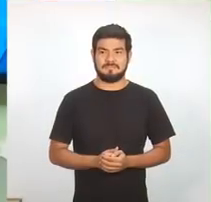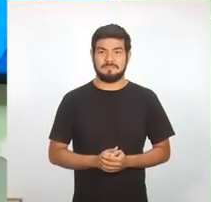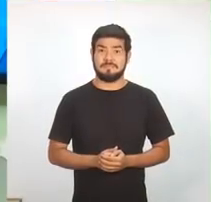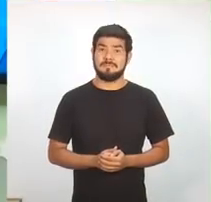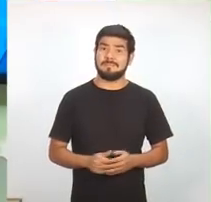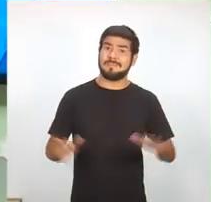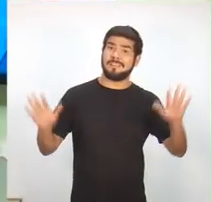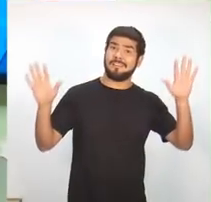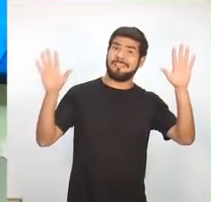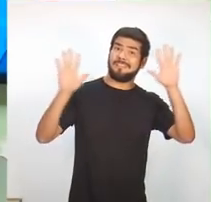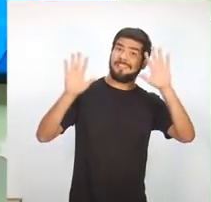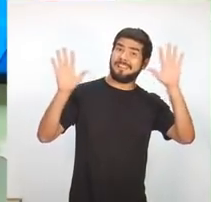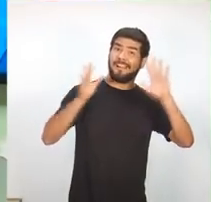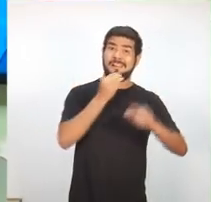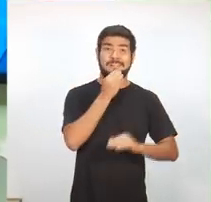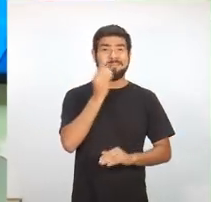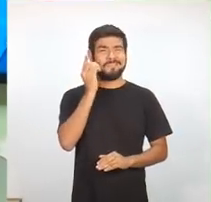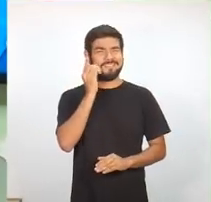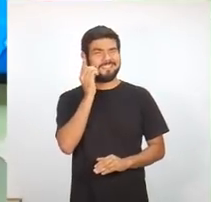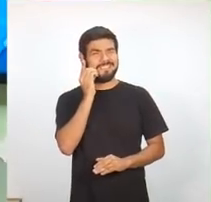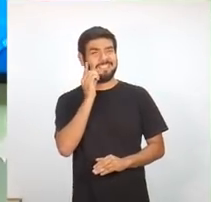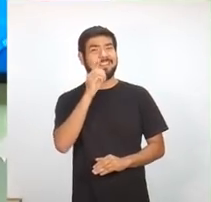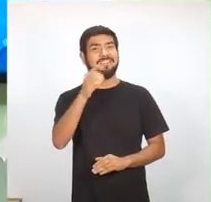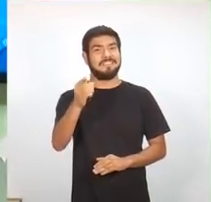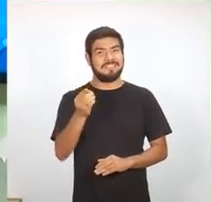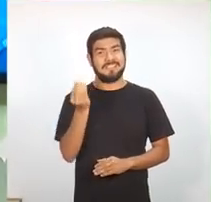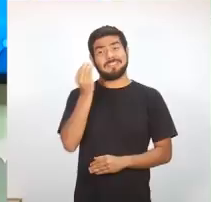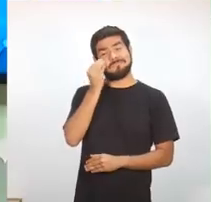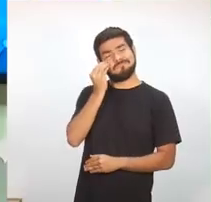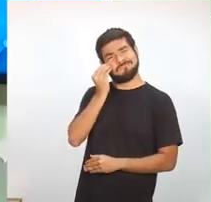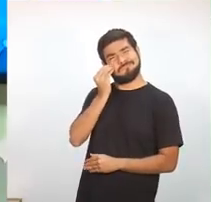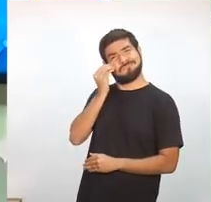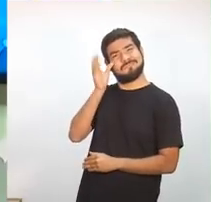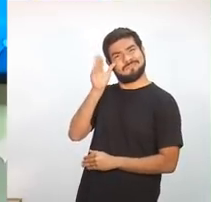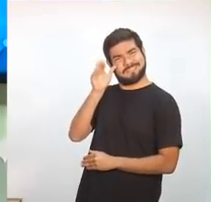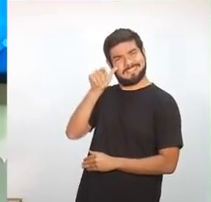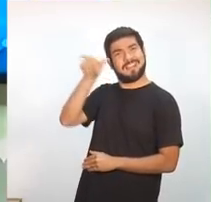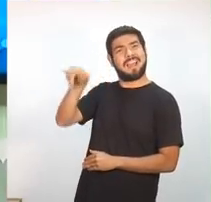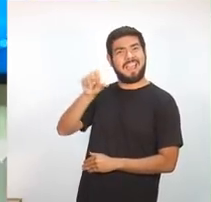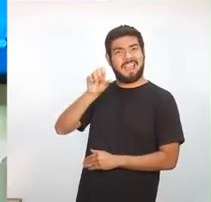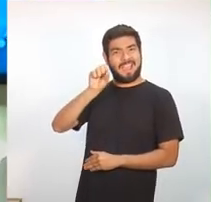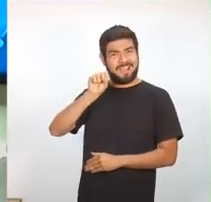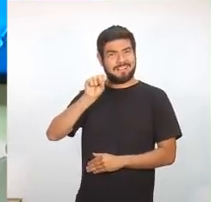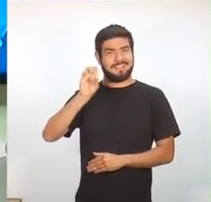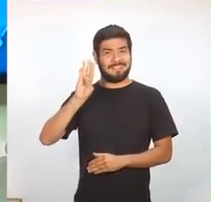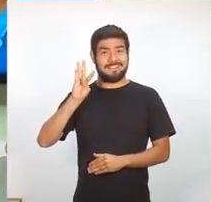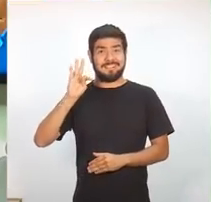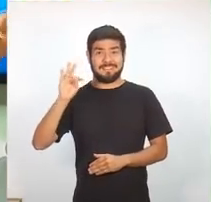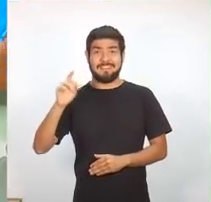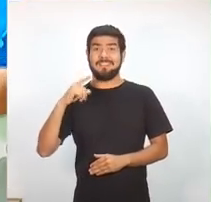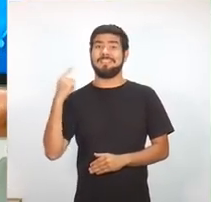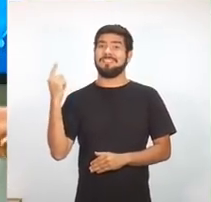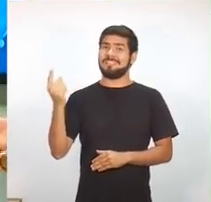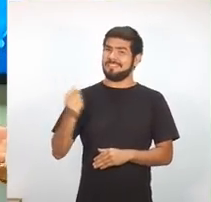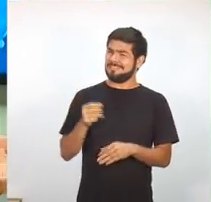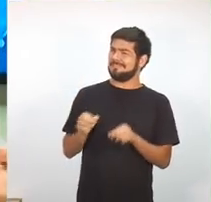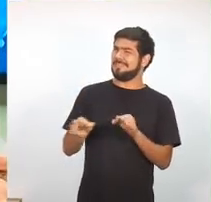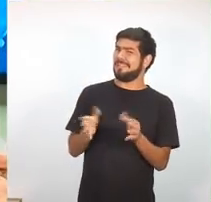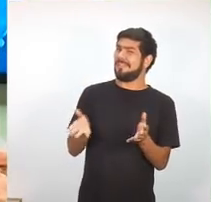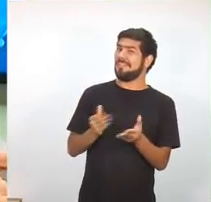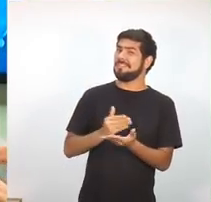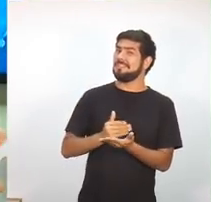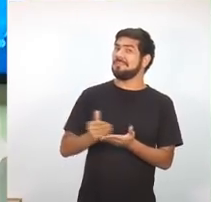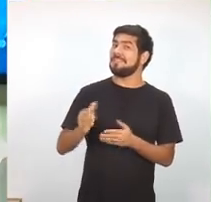Olá, muito bom dia, você que está acompanhando aqui a programação do SBT, o nosso programa da comunidade hoje começou